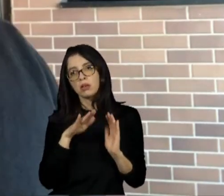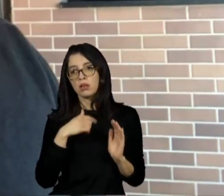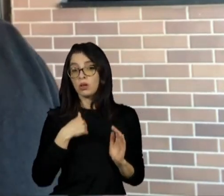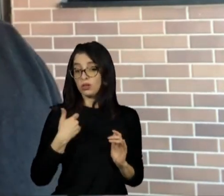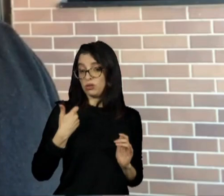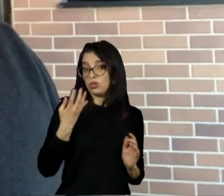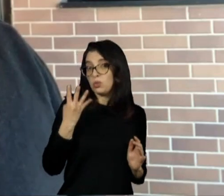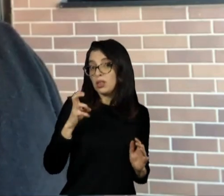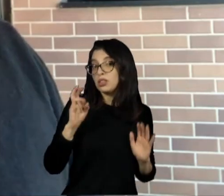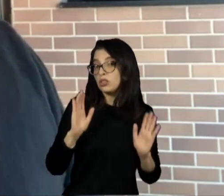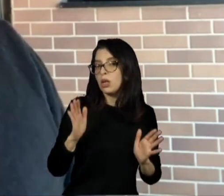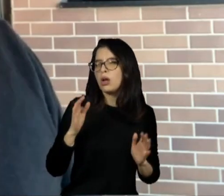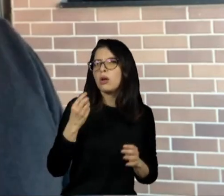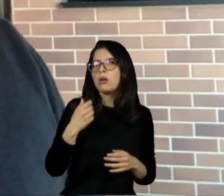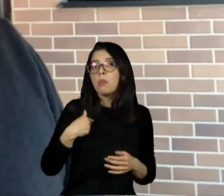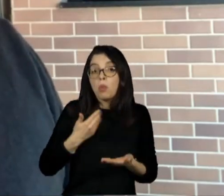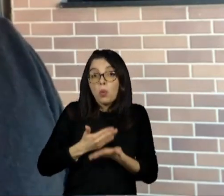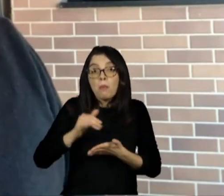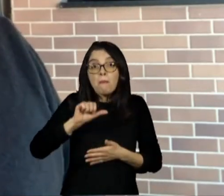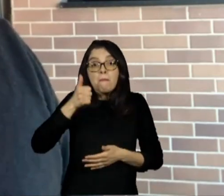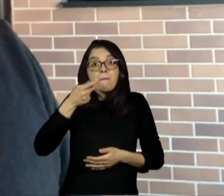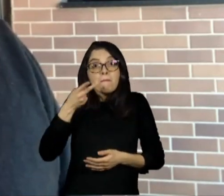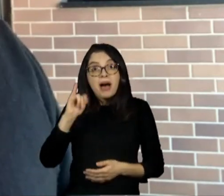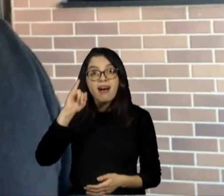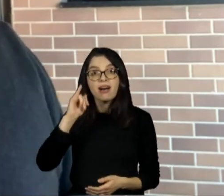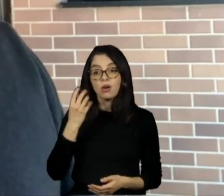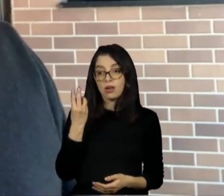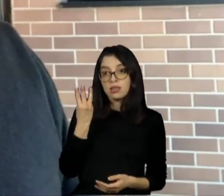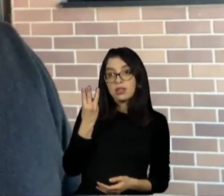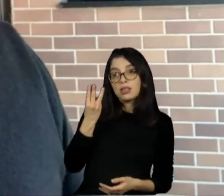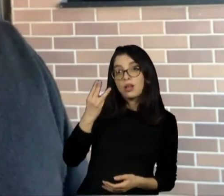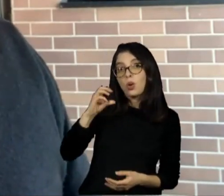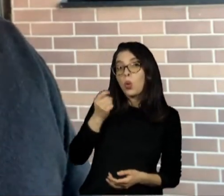eu fui pai aos 39, quase 40 anos.